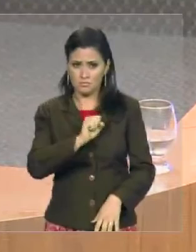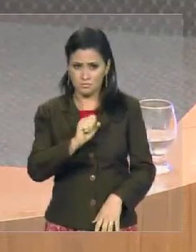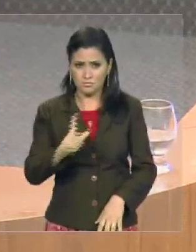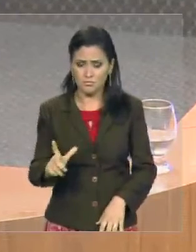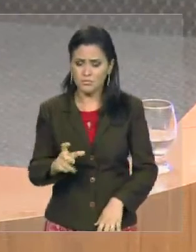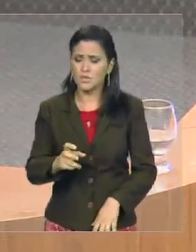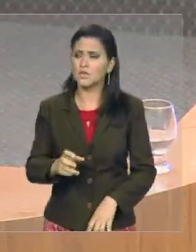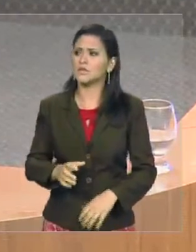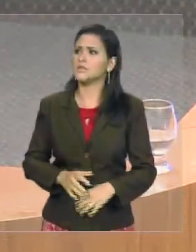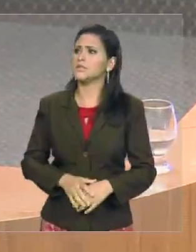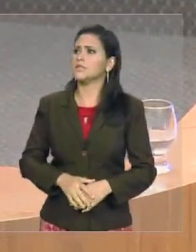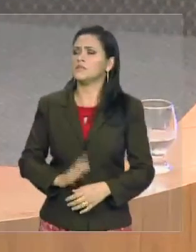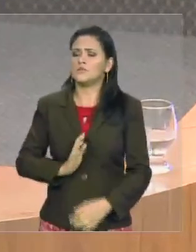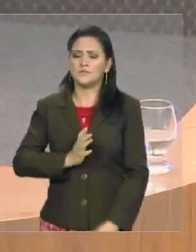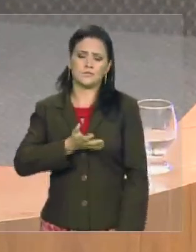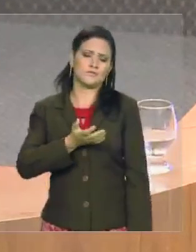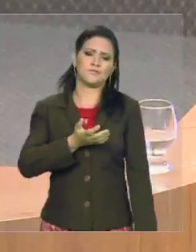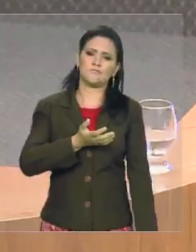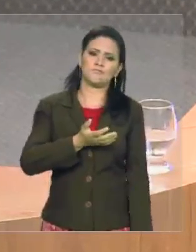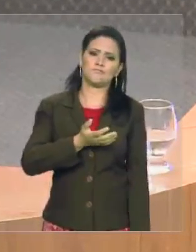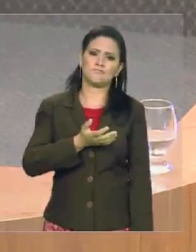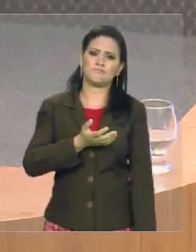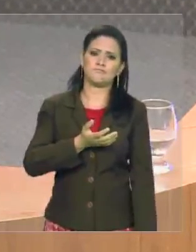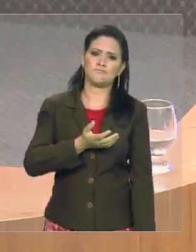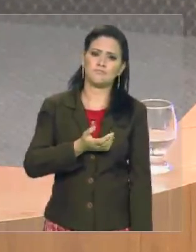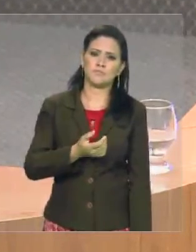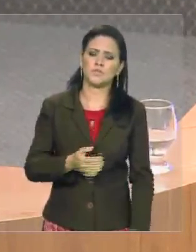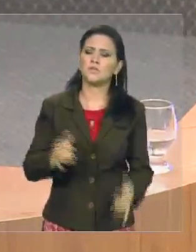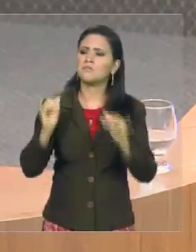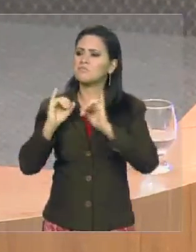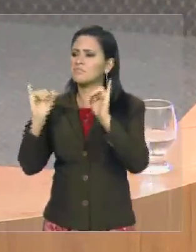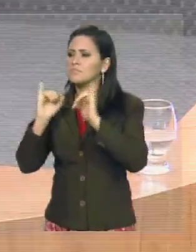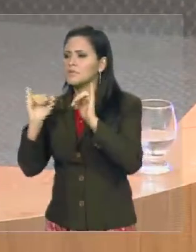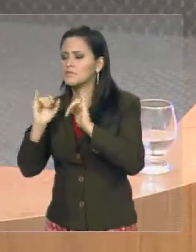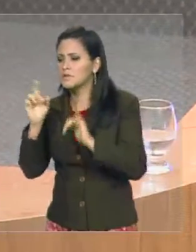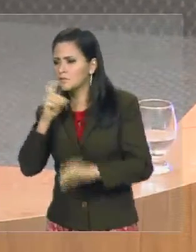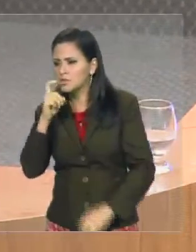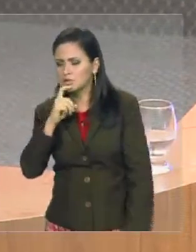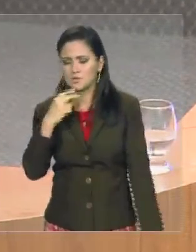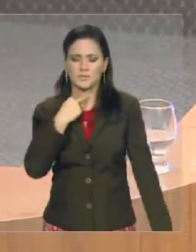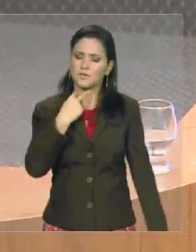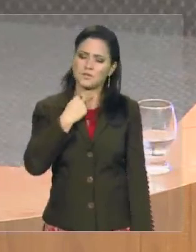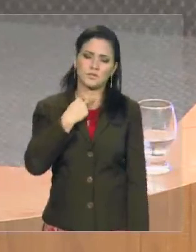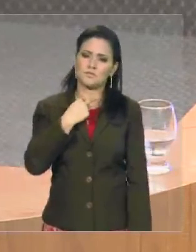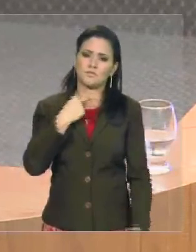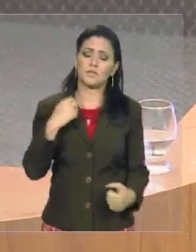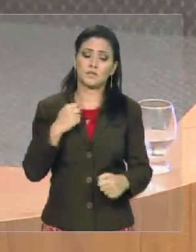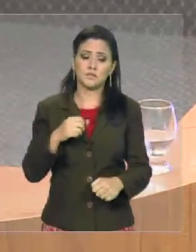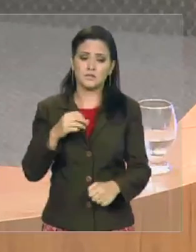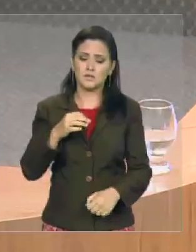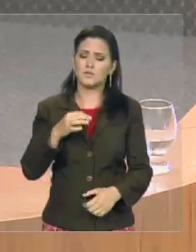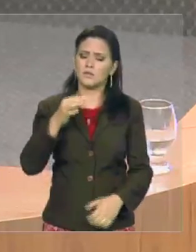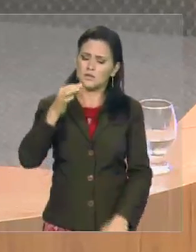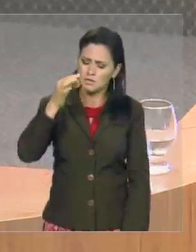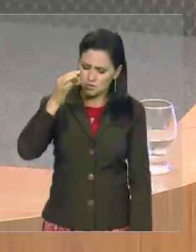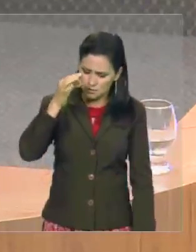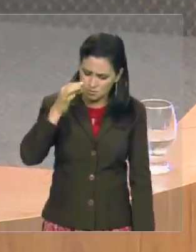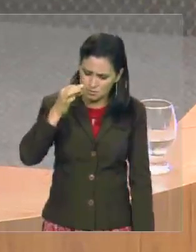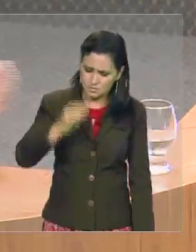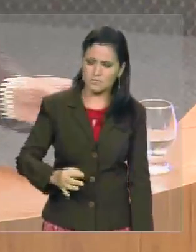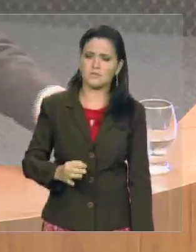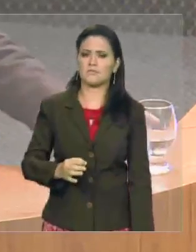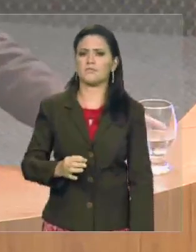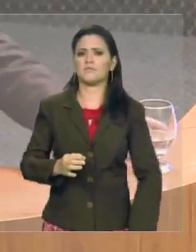socorro. Chega de propaganda enganosa. Chega de falsear a verdade. Precisamos de ações concretas e que realmente contemplem a